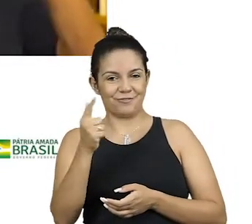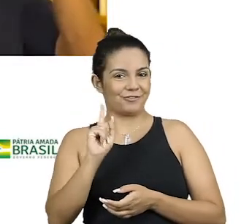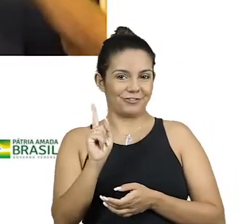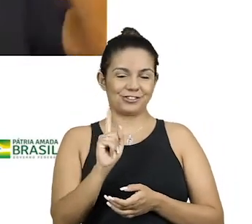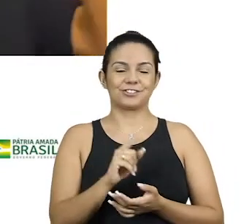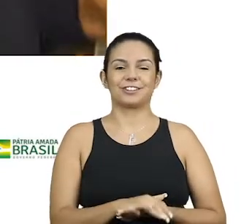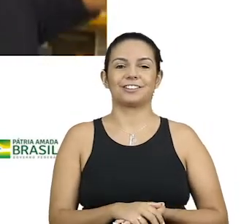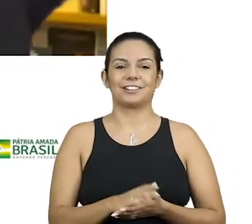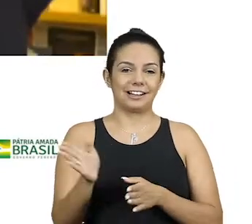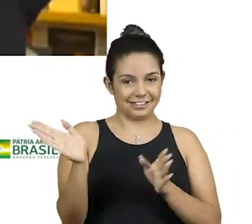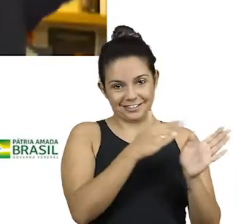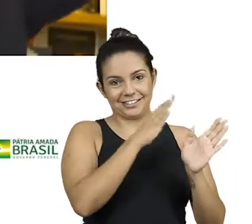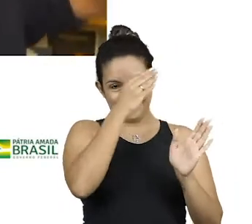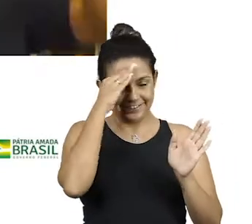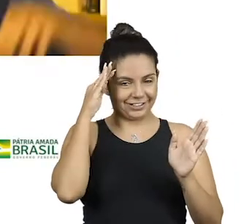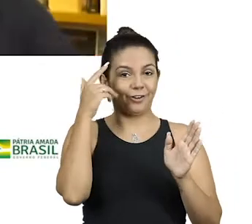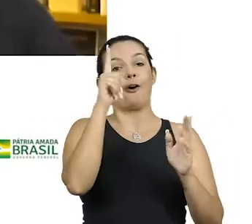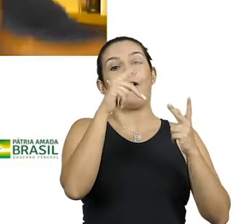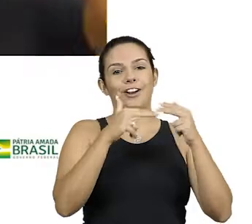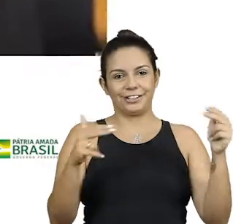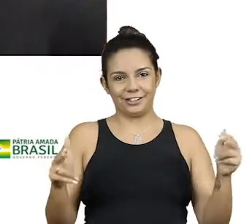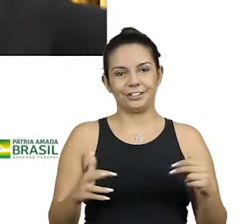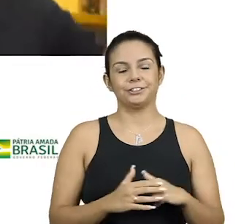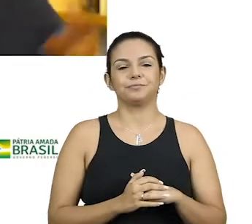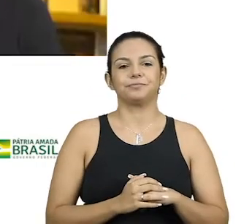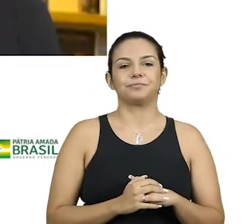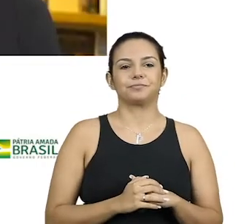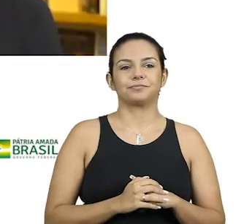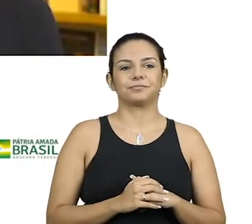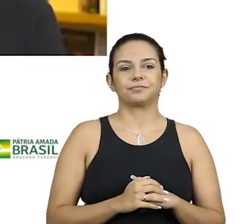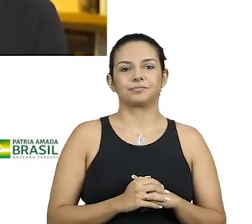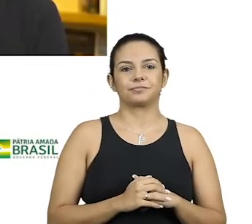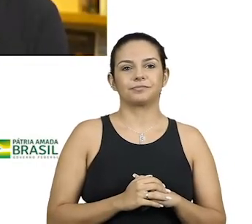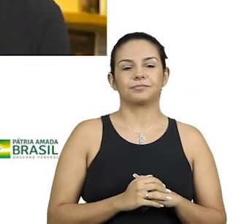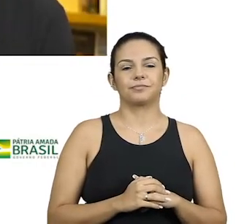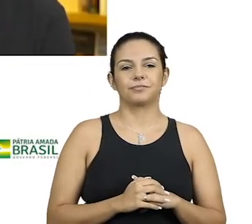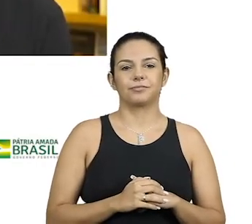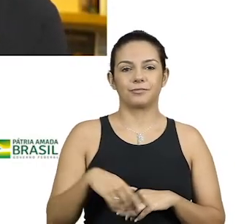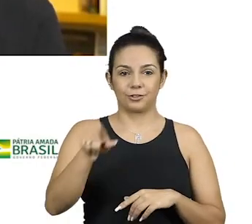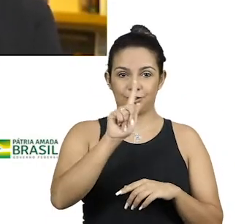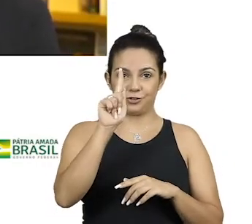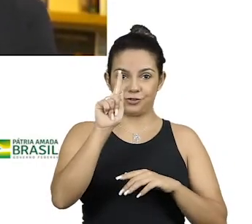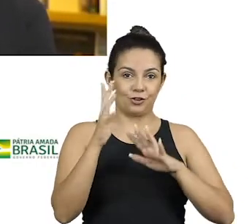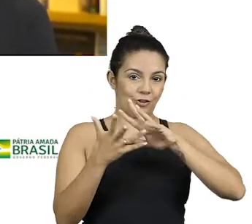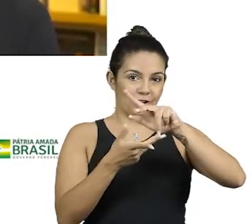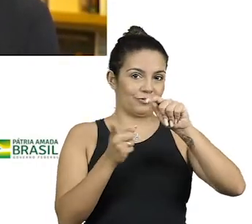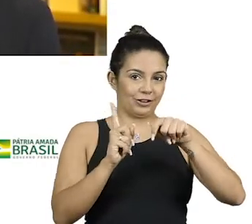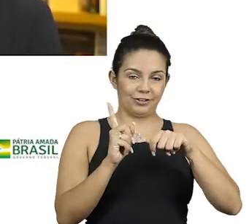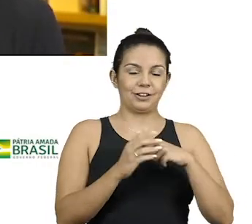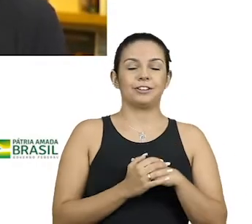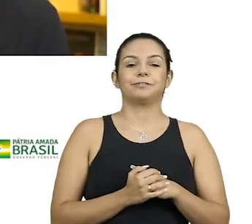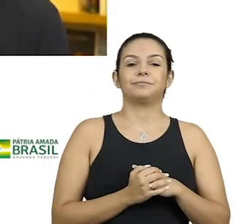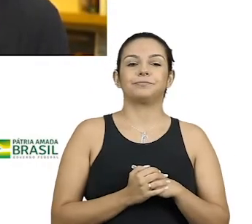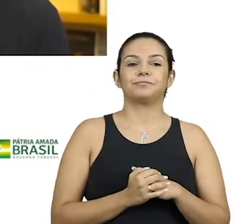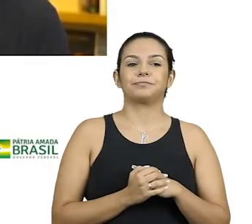2020 é uma outra coisa. Essa geografia não nos serve mais.